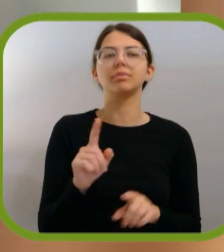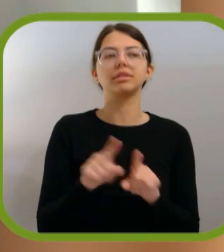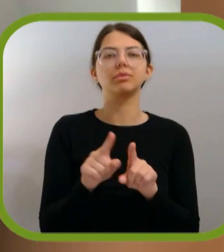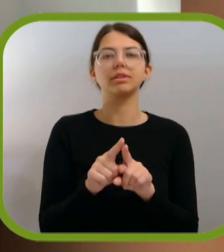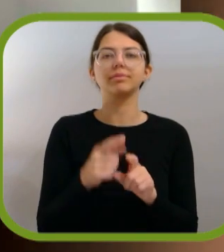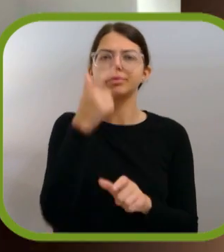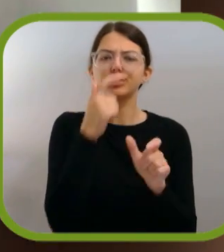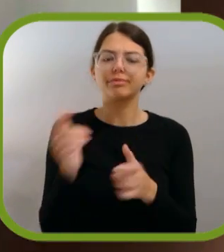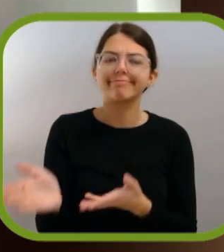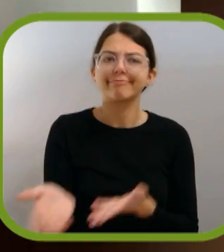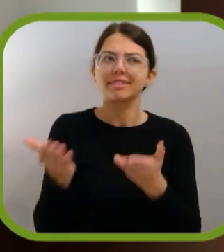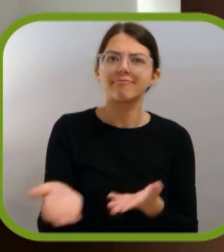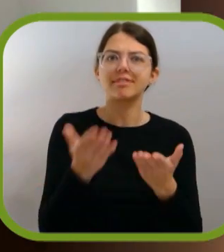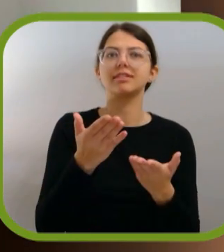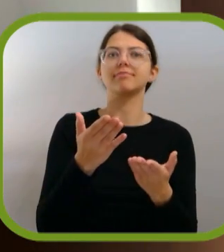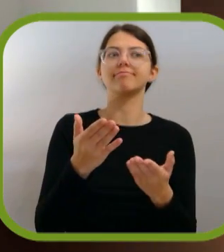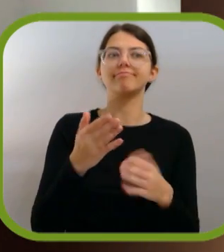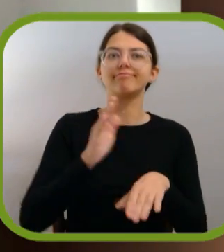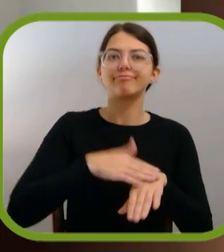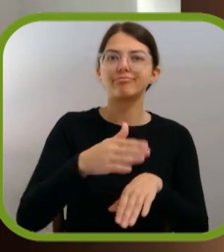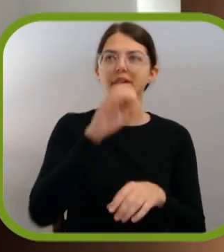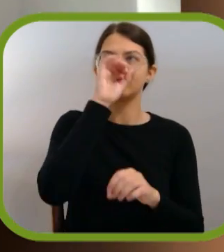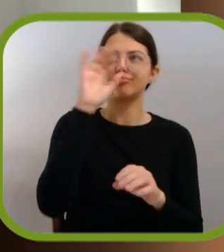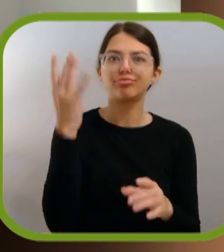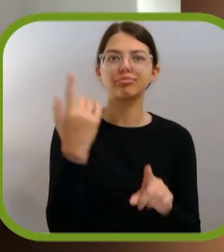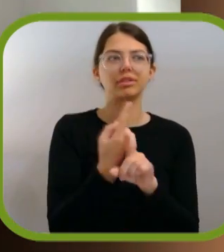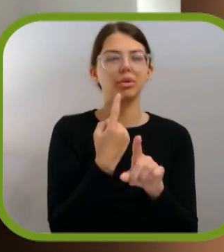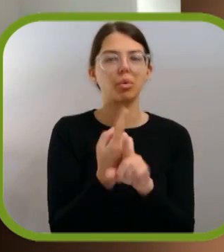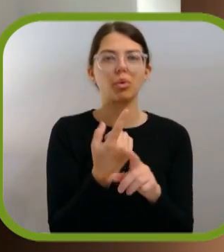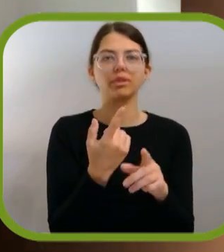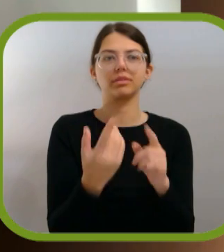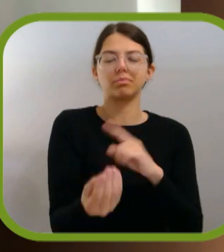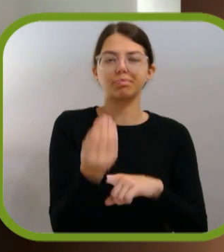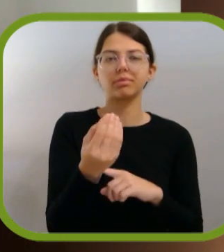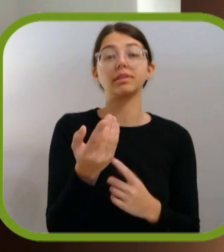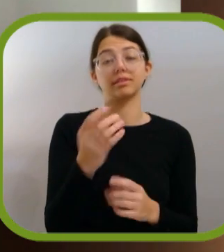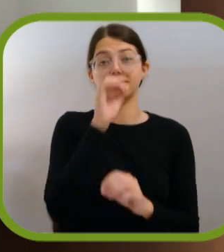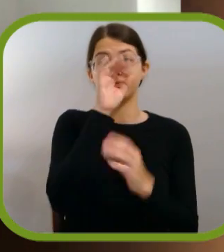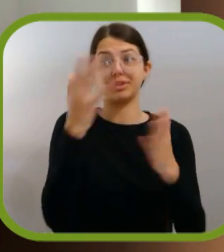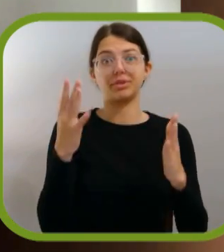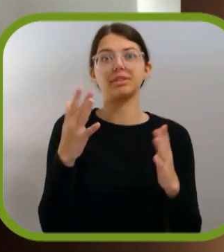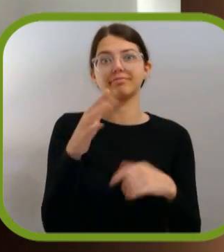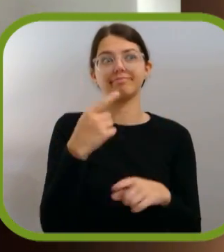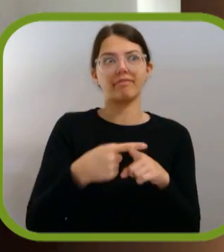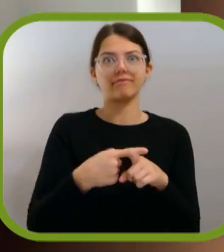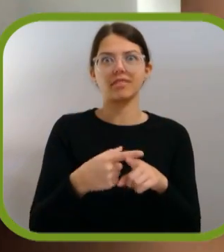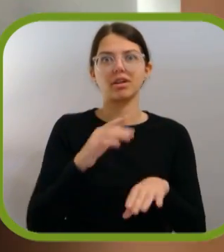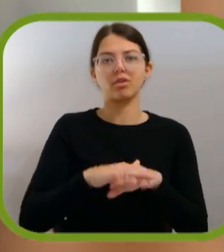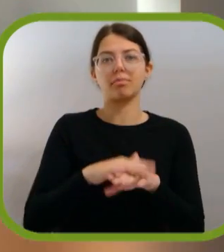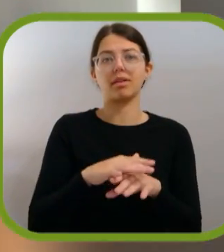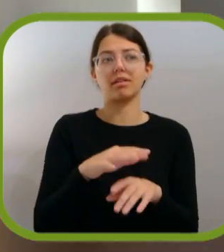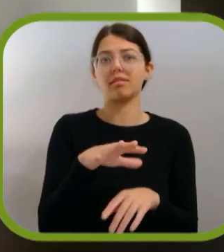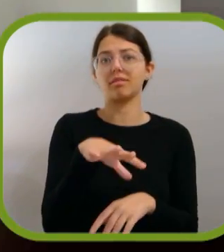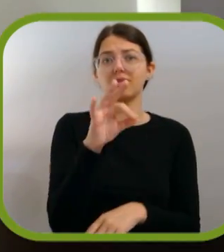obrigação, mas foi obrigar as pessoas a sair um pouco mais para ambientes que não estavam tão habituados. E a natureza foi algo que foi realmente muito procurado porque era a única